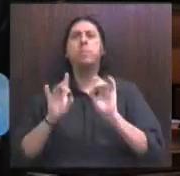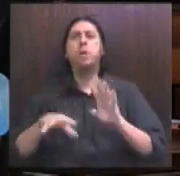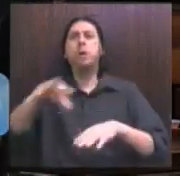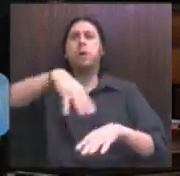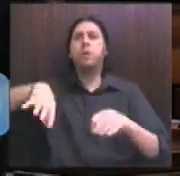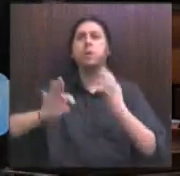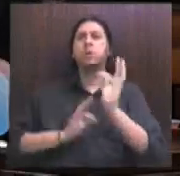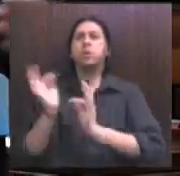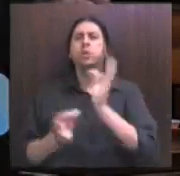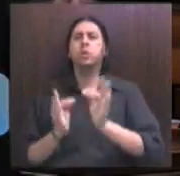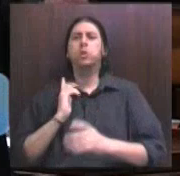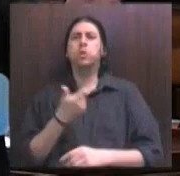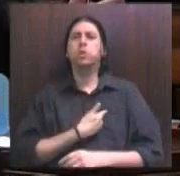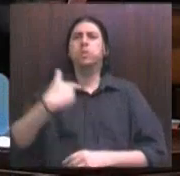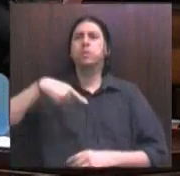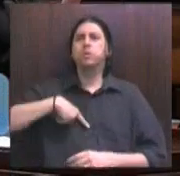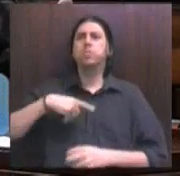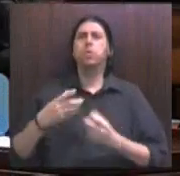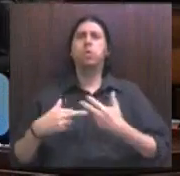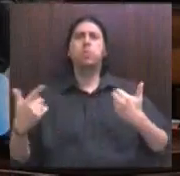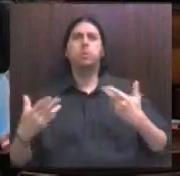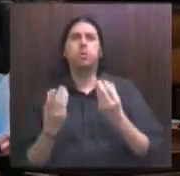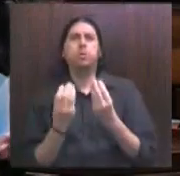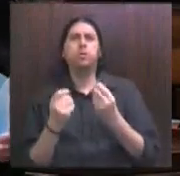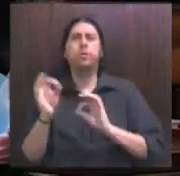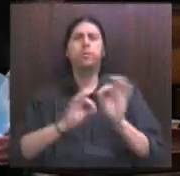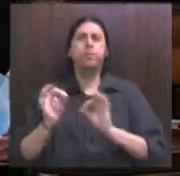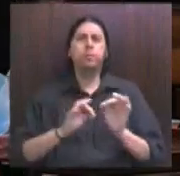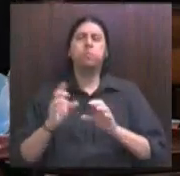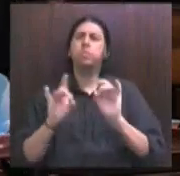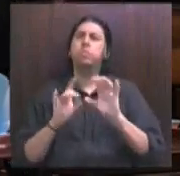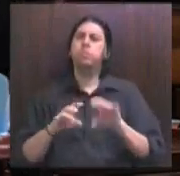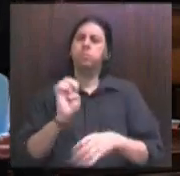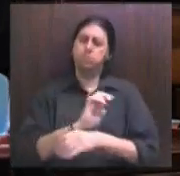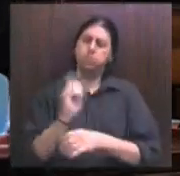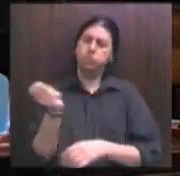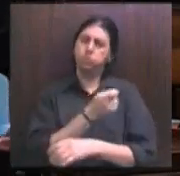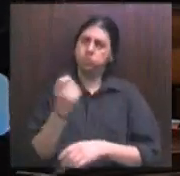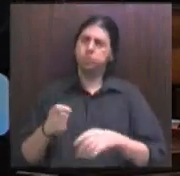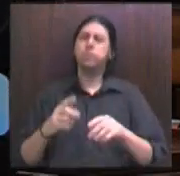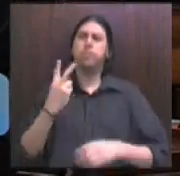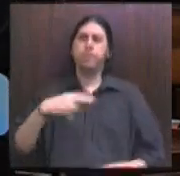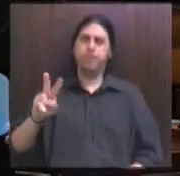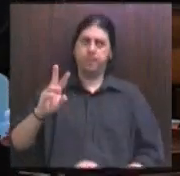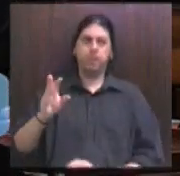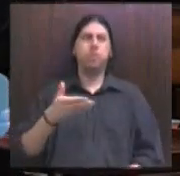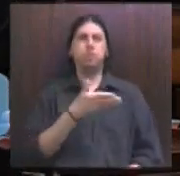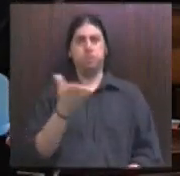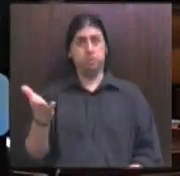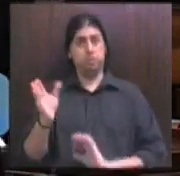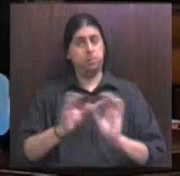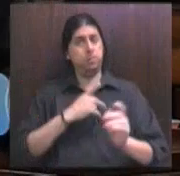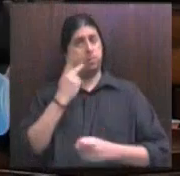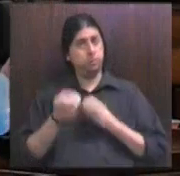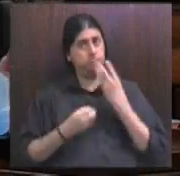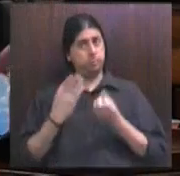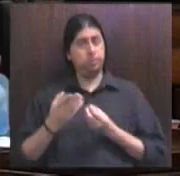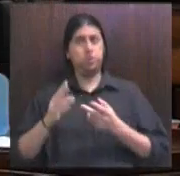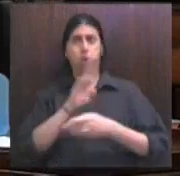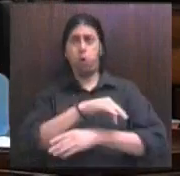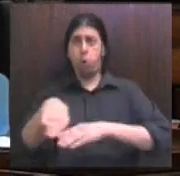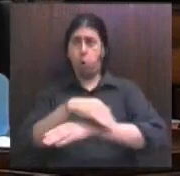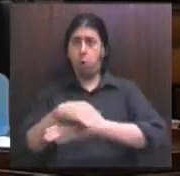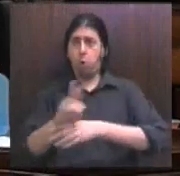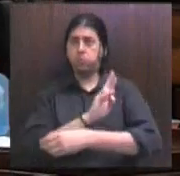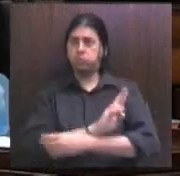onde nós temos aqui muita coisa a ser feita, principalmente aqui no Estado do Rio Grande do Sul, vamos aí falar das nossas rodovias, que